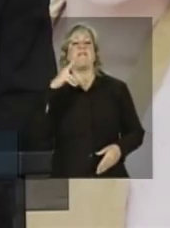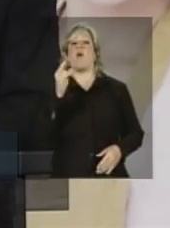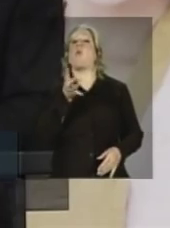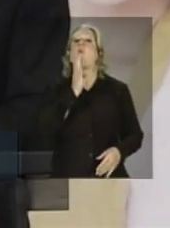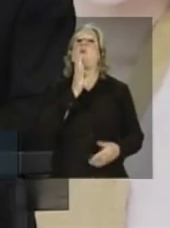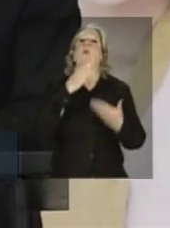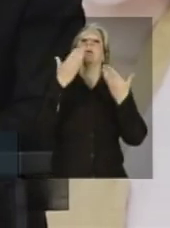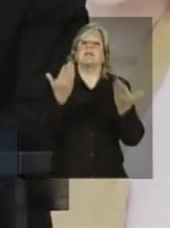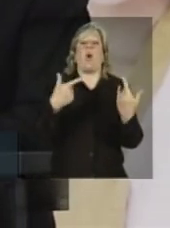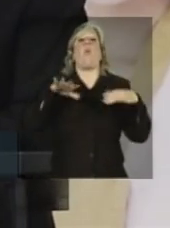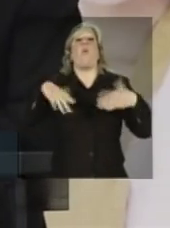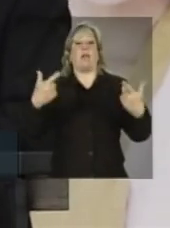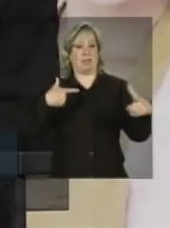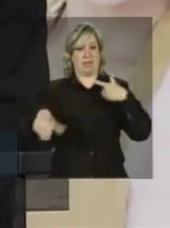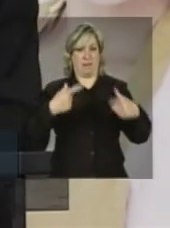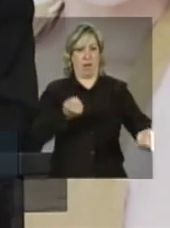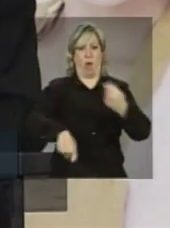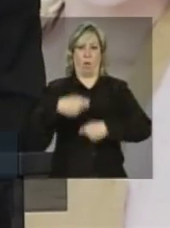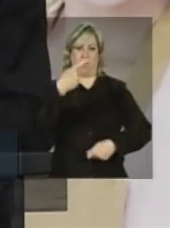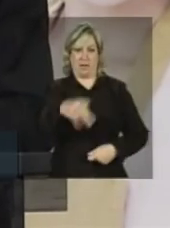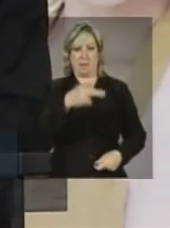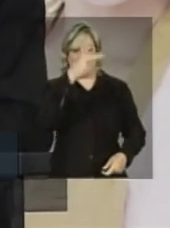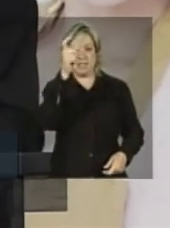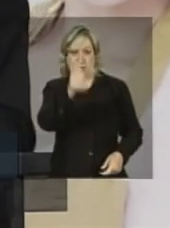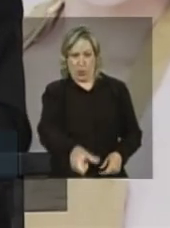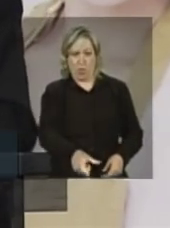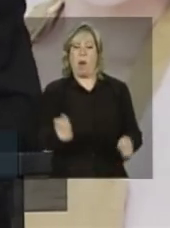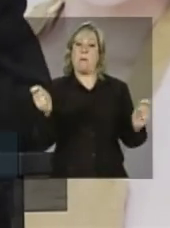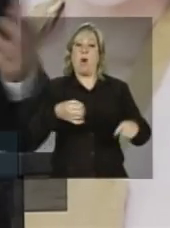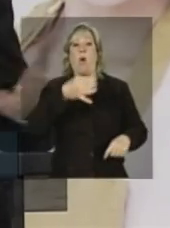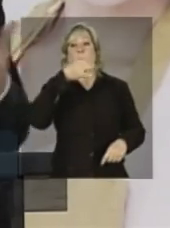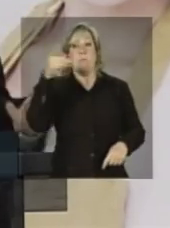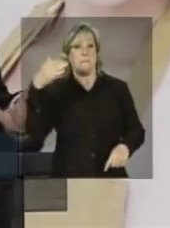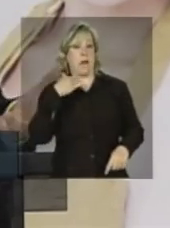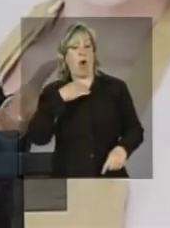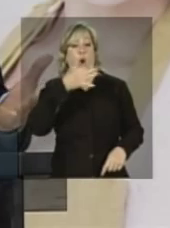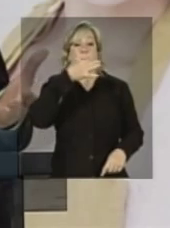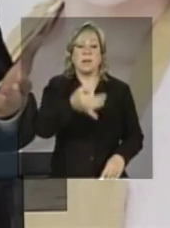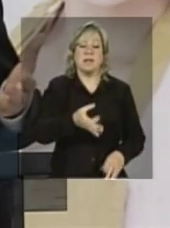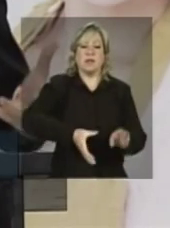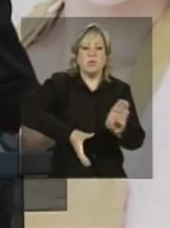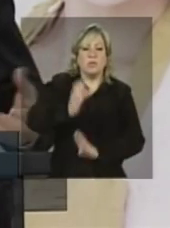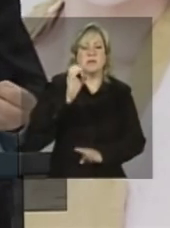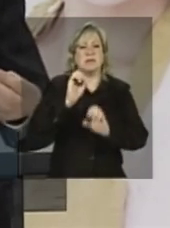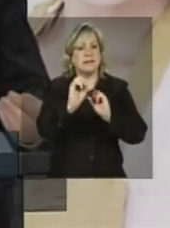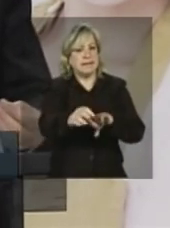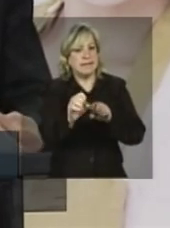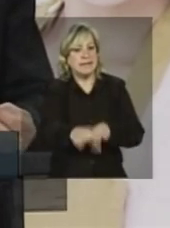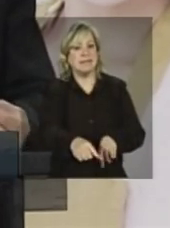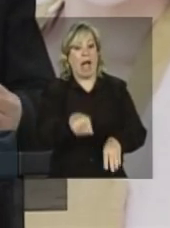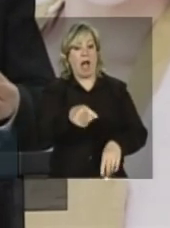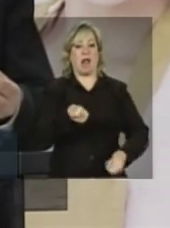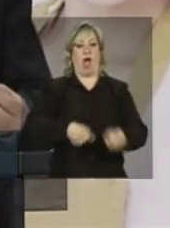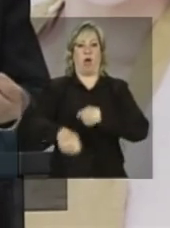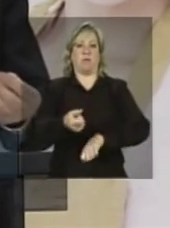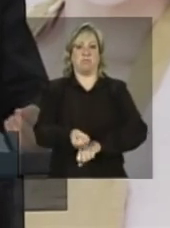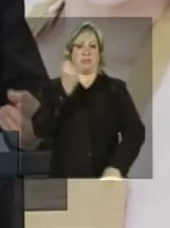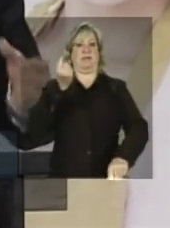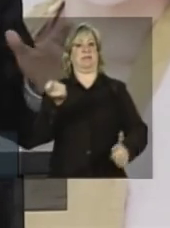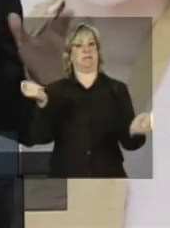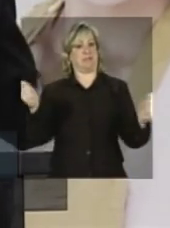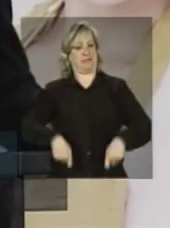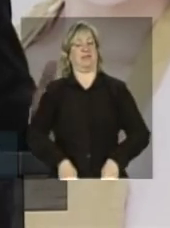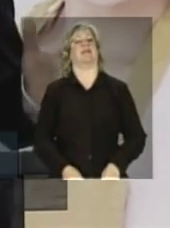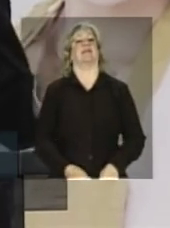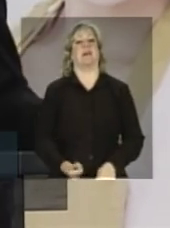conhecer a atividade econômica e vão poder dar sugestões e orientações para que o negócio possa